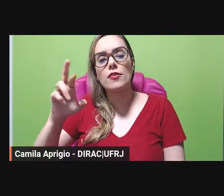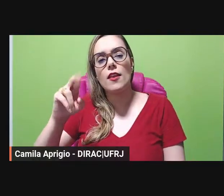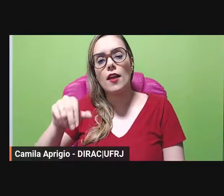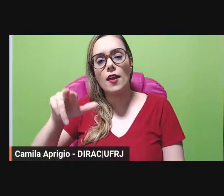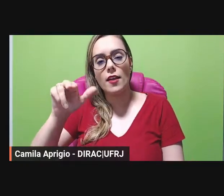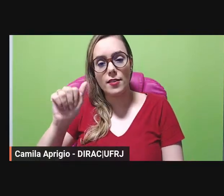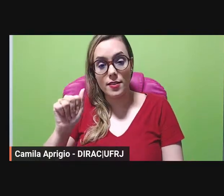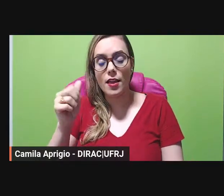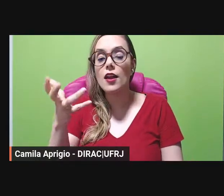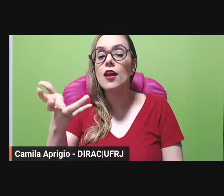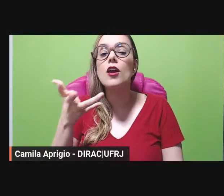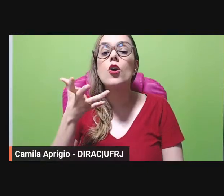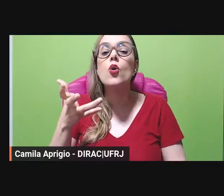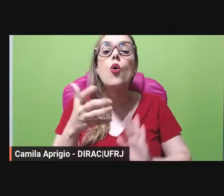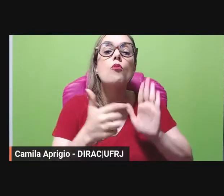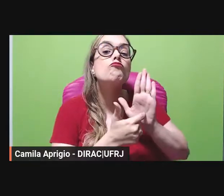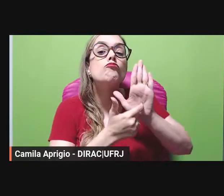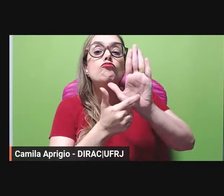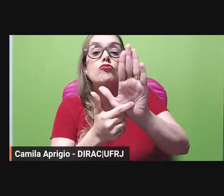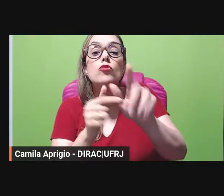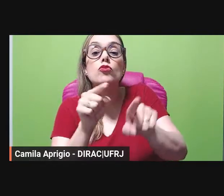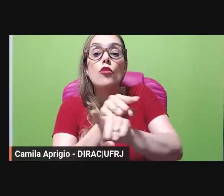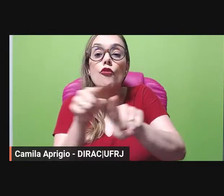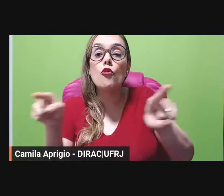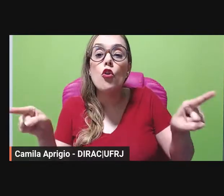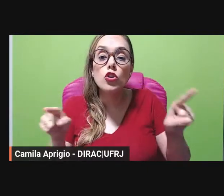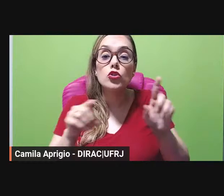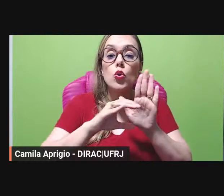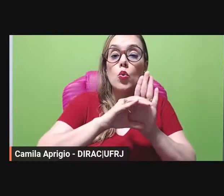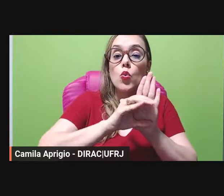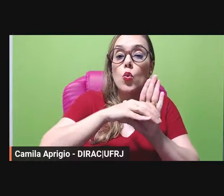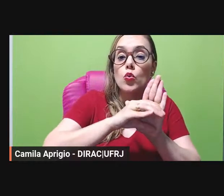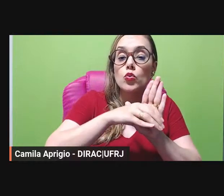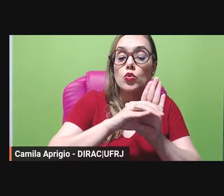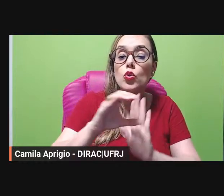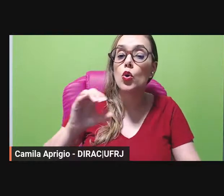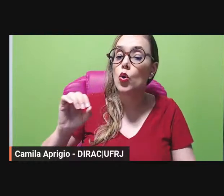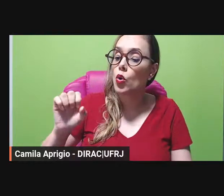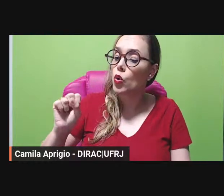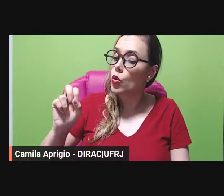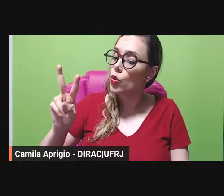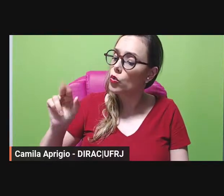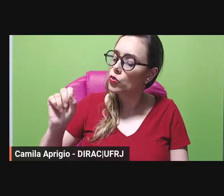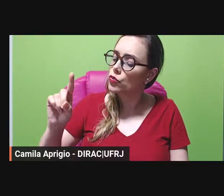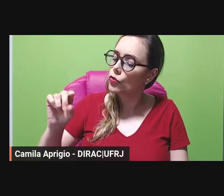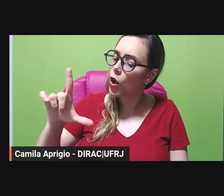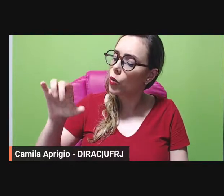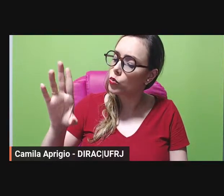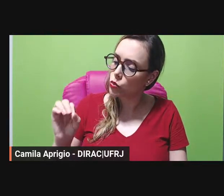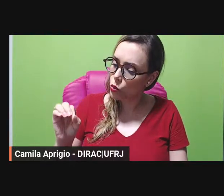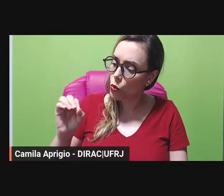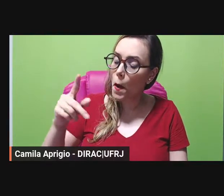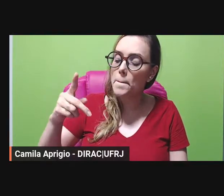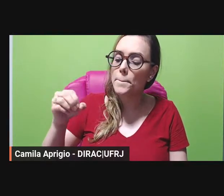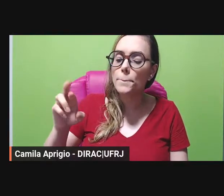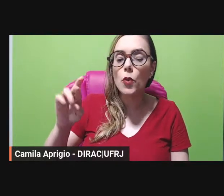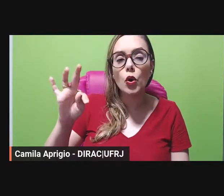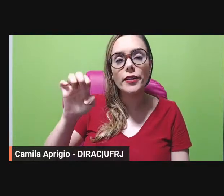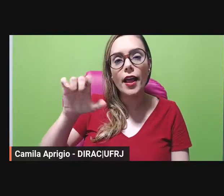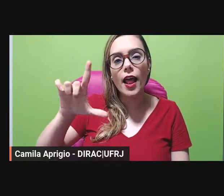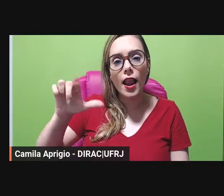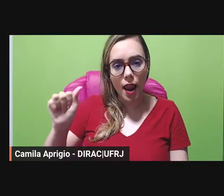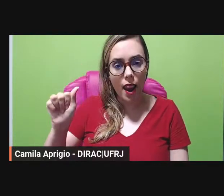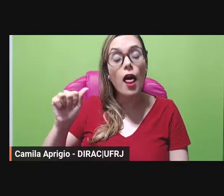apresentar aqui um conceito do Oswaldo Portela certo ele também é um dos pioneiros da